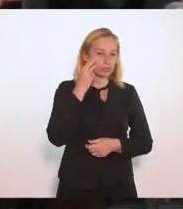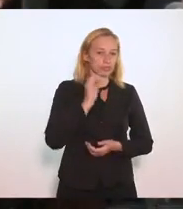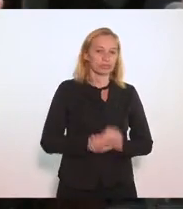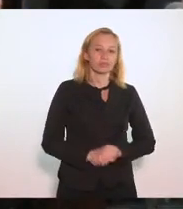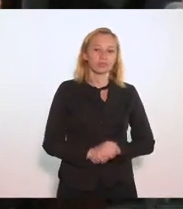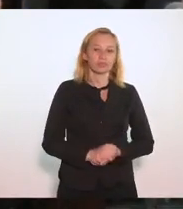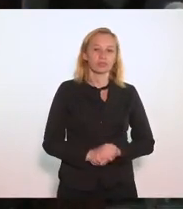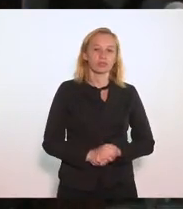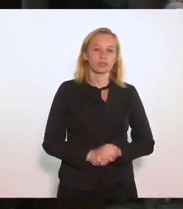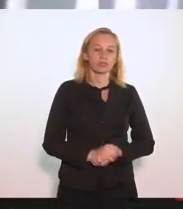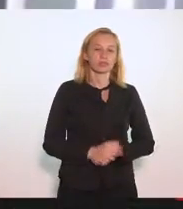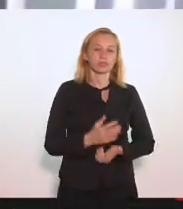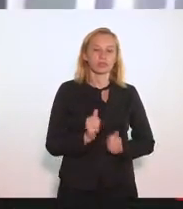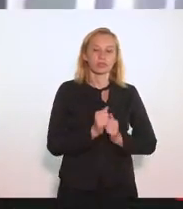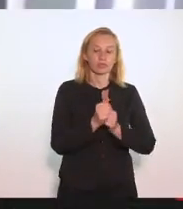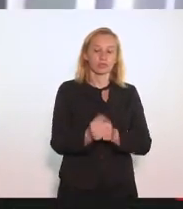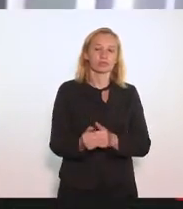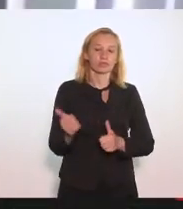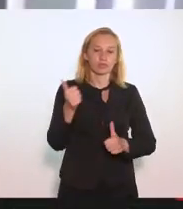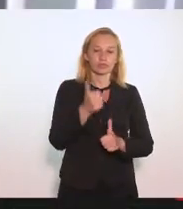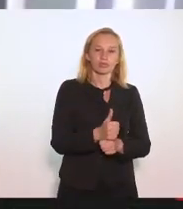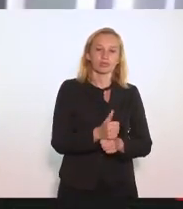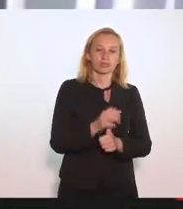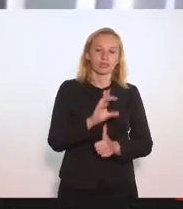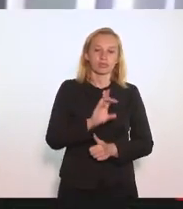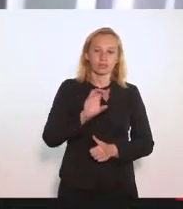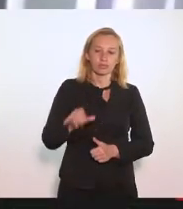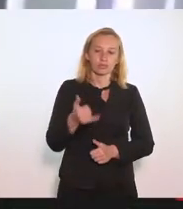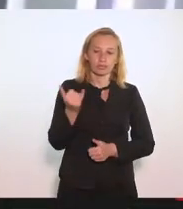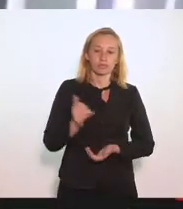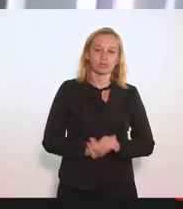Comissão de Economia, acompanhe o substitutivo da CCJ